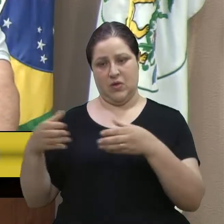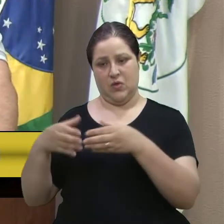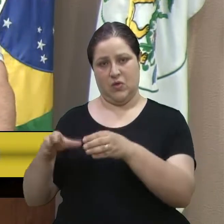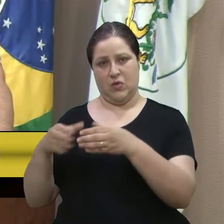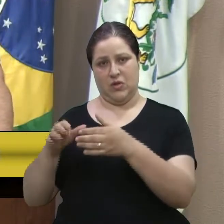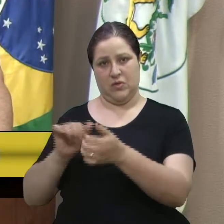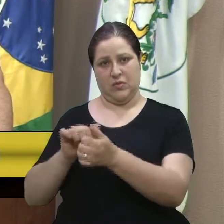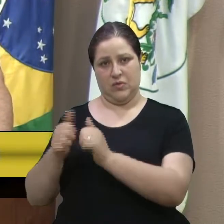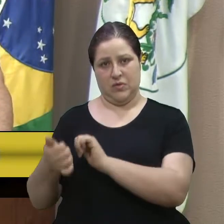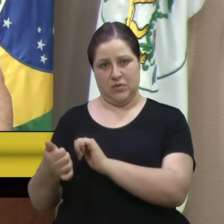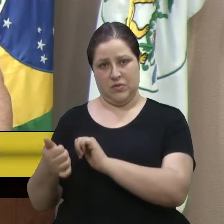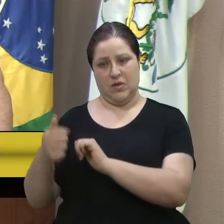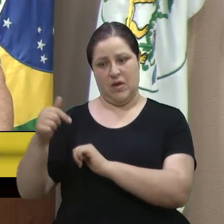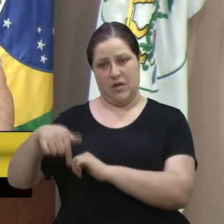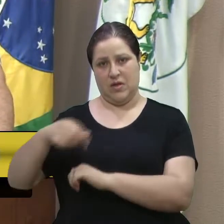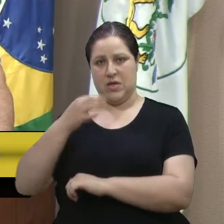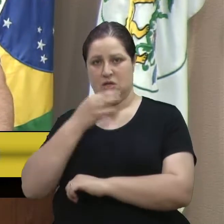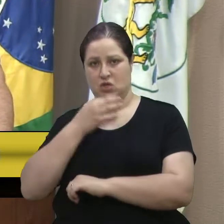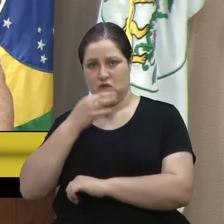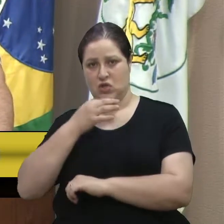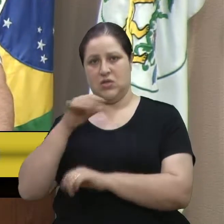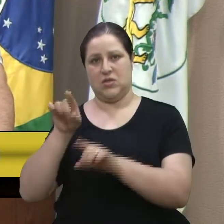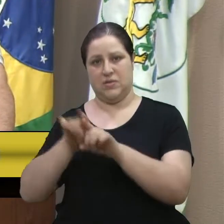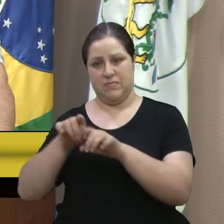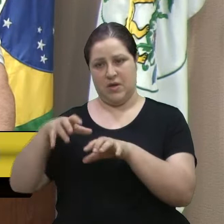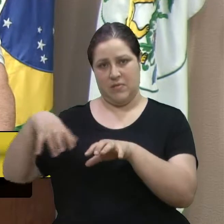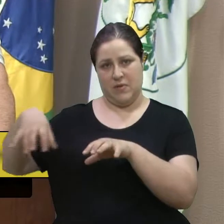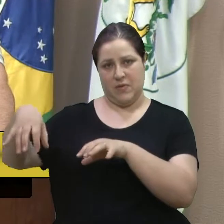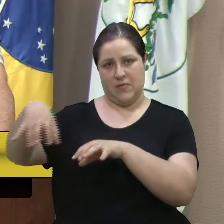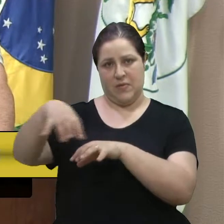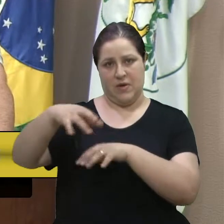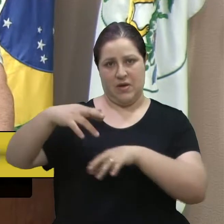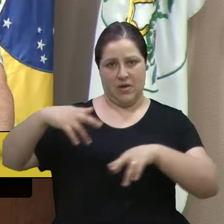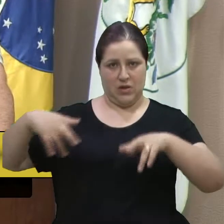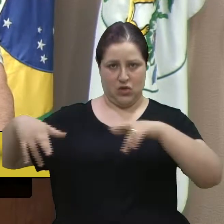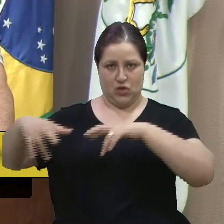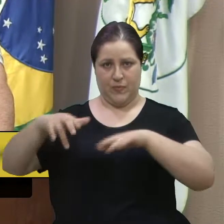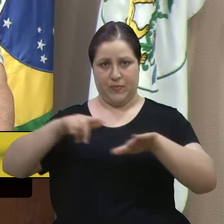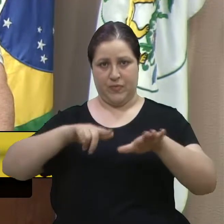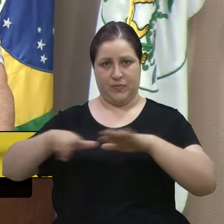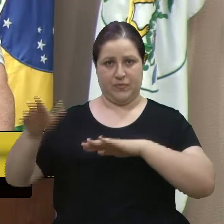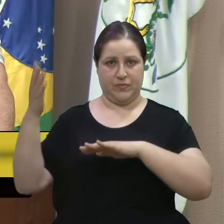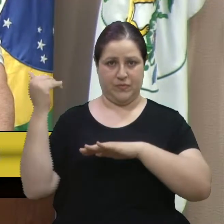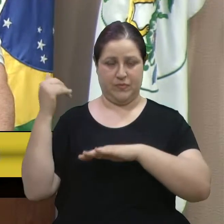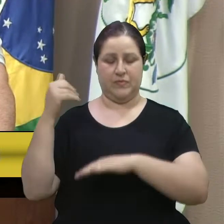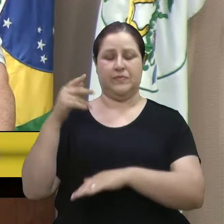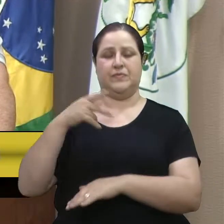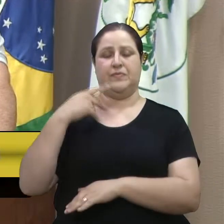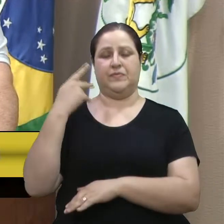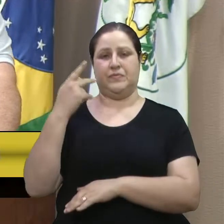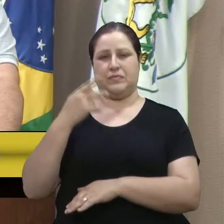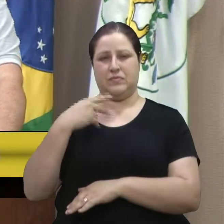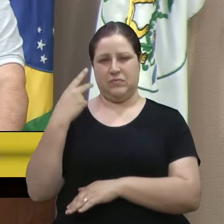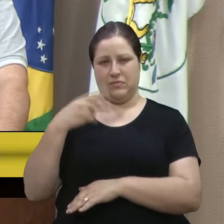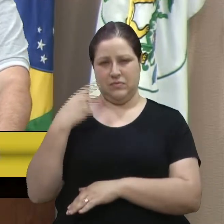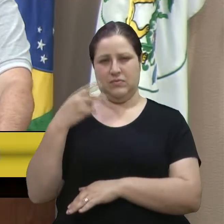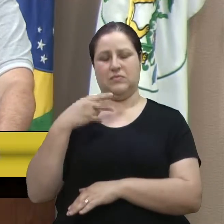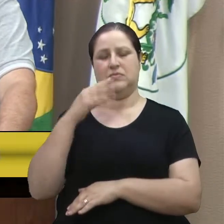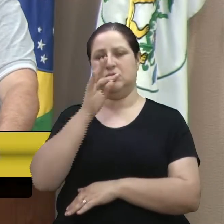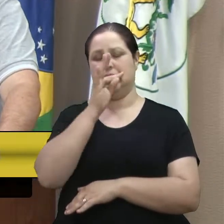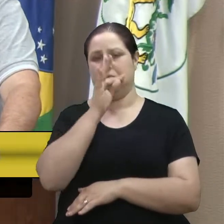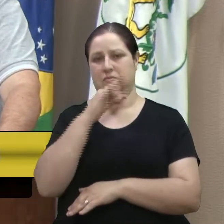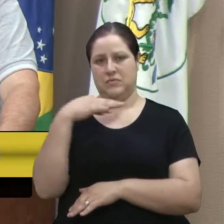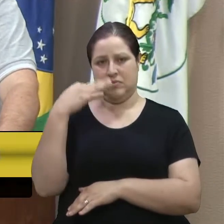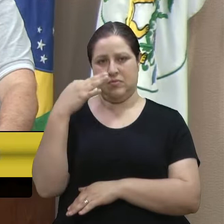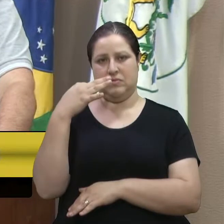talvez não só de Caxias do Sul, mas de toda a região. Na semana passada, a vereadora Tatiana trouxe aqui um evento de mountain